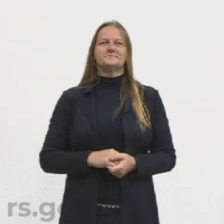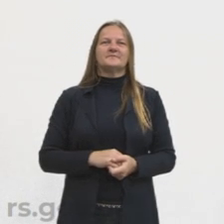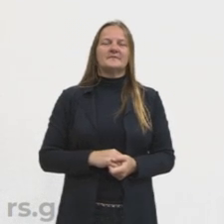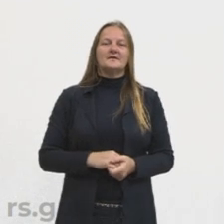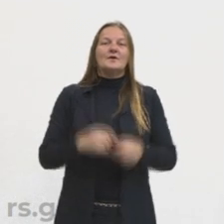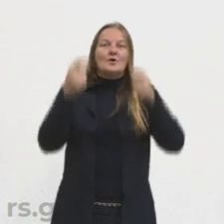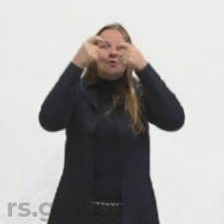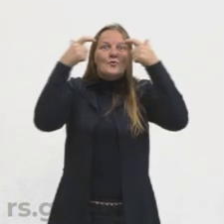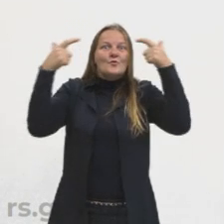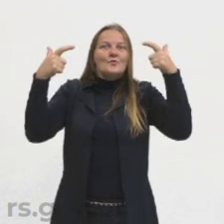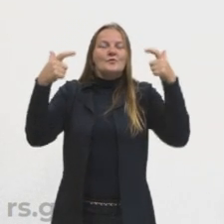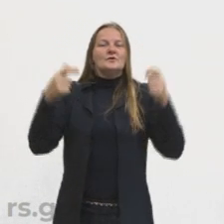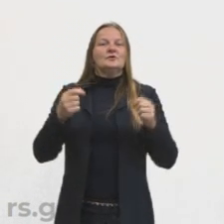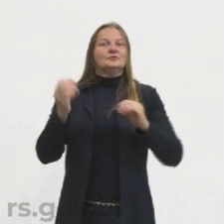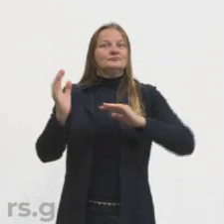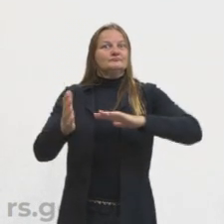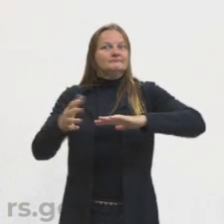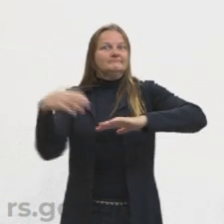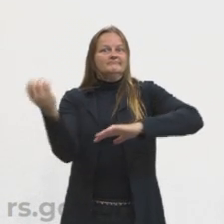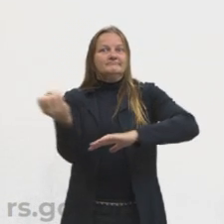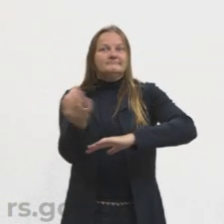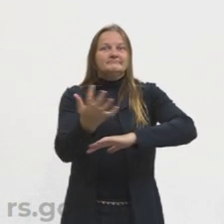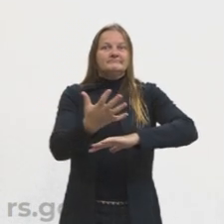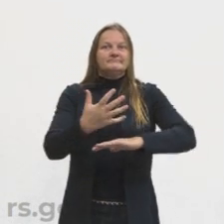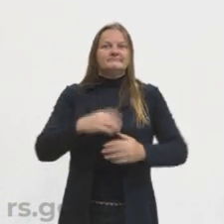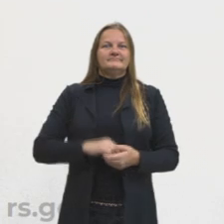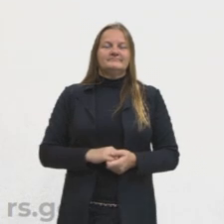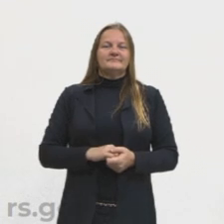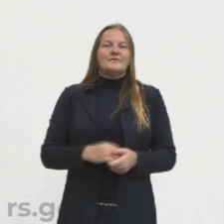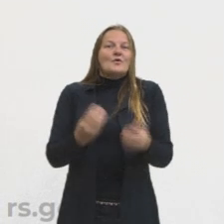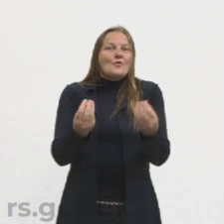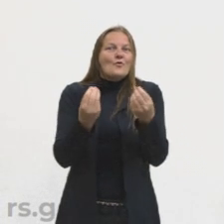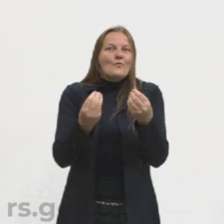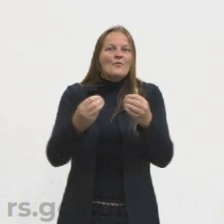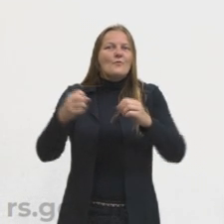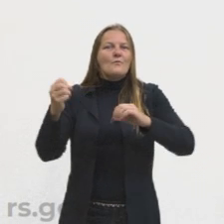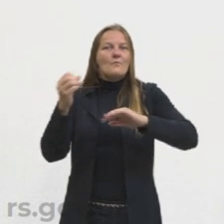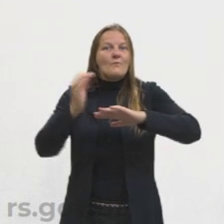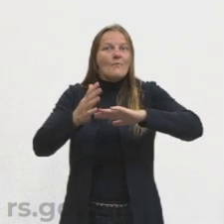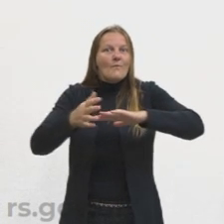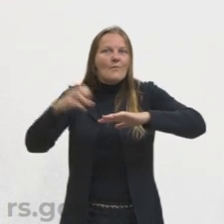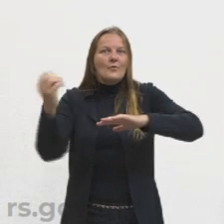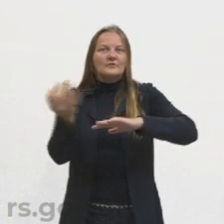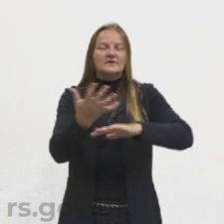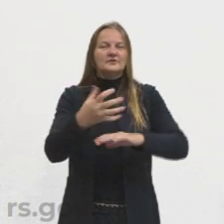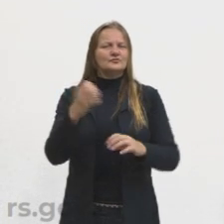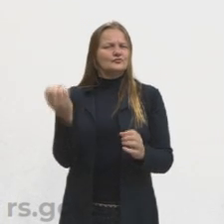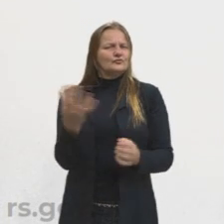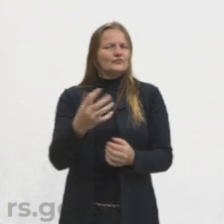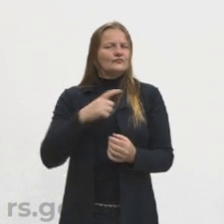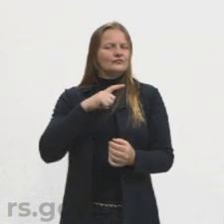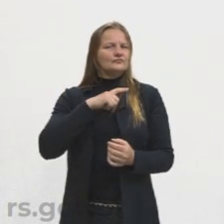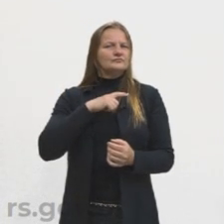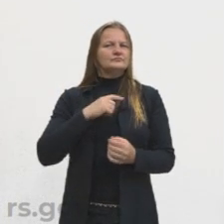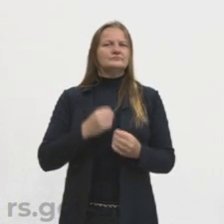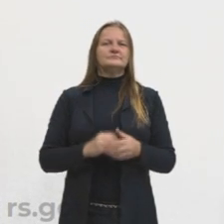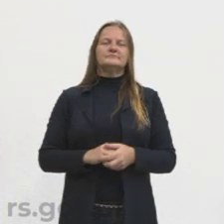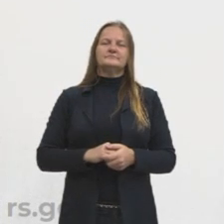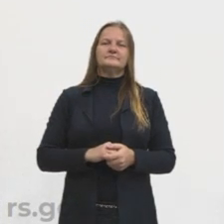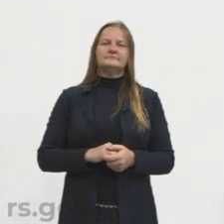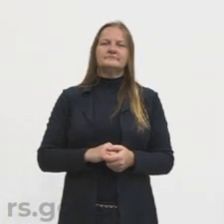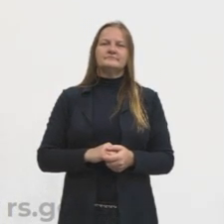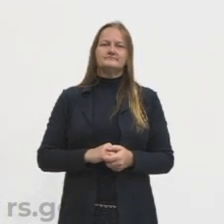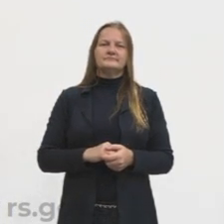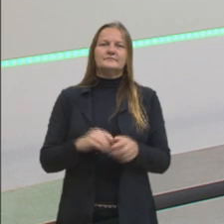questão do conhecimento na modernidade. Então, vamos ver o que a modernidade nos traz de novo, esse período da modernidade. A